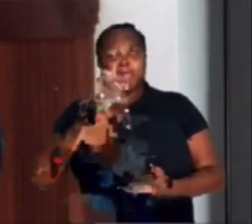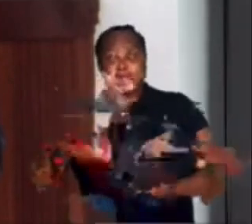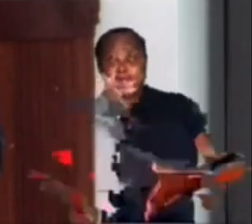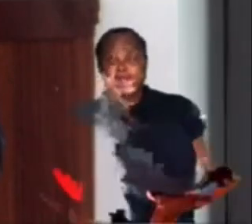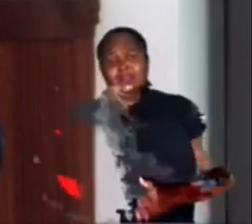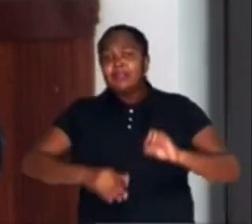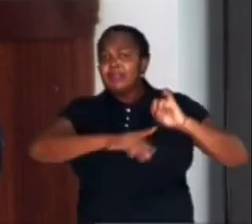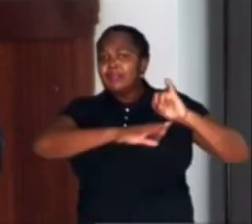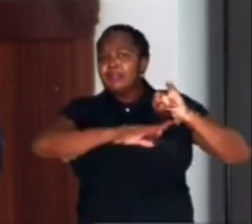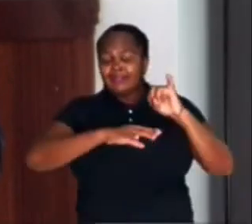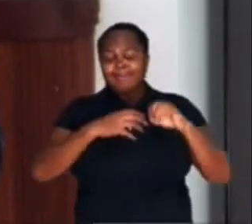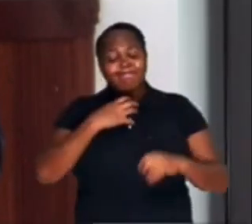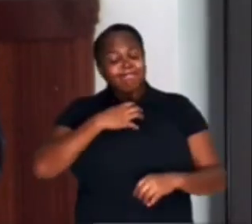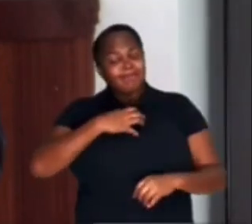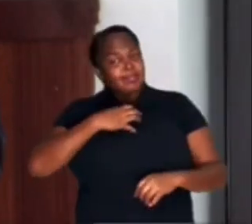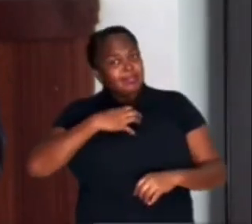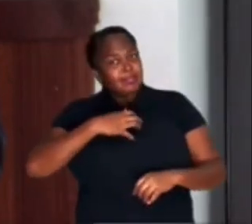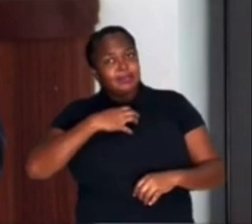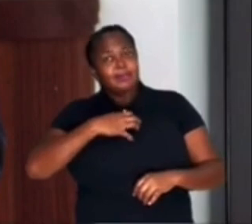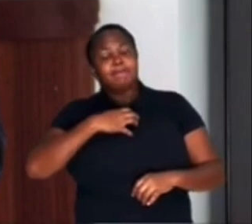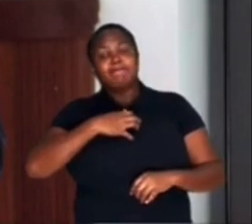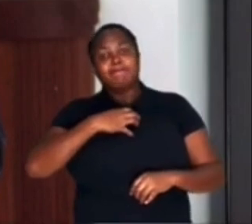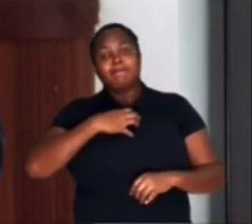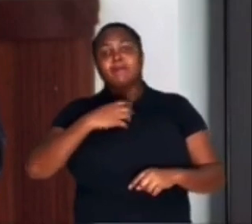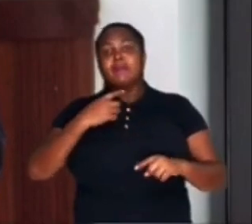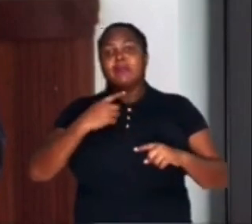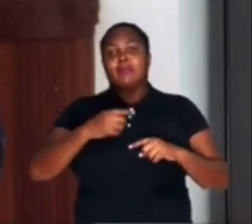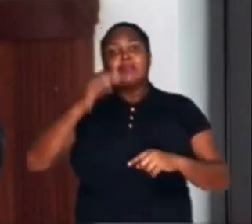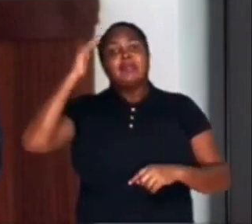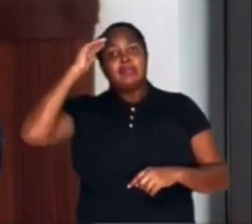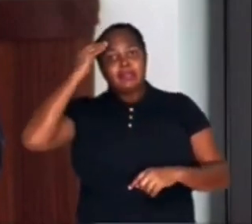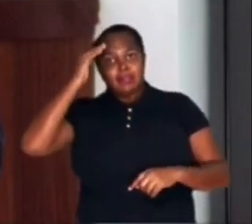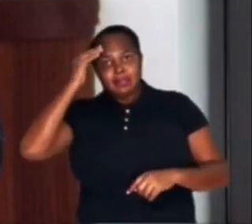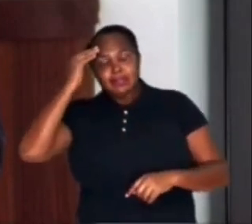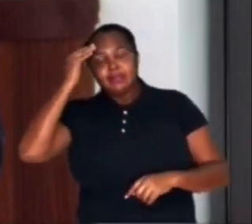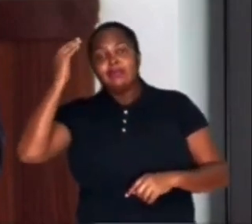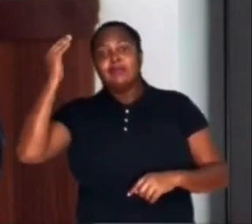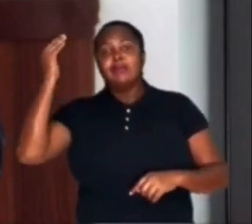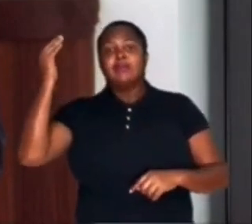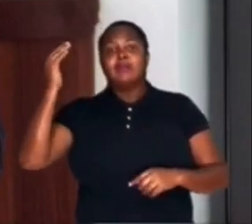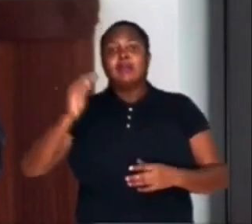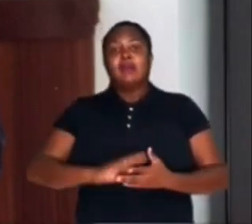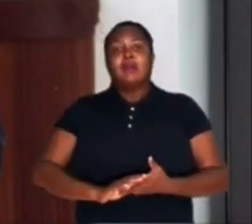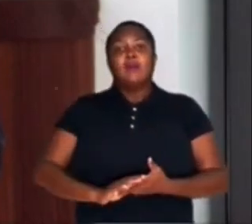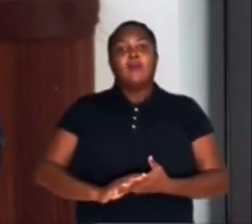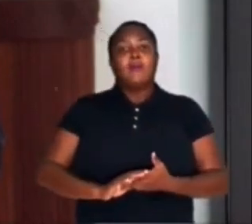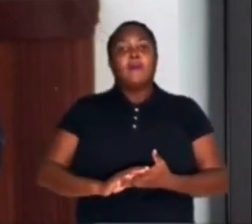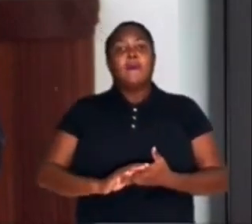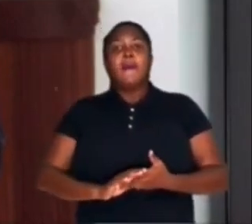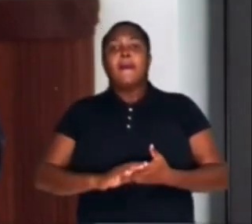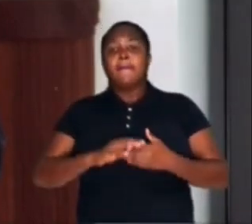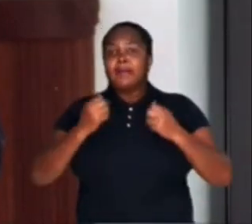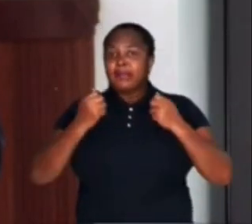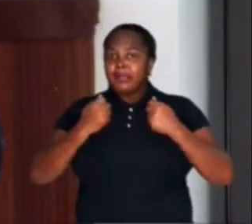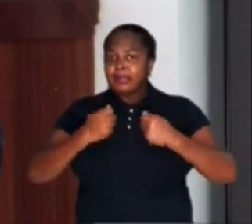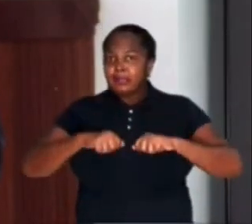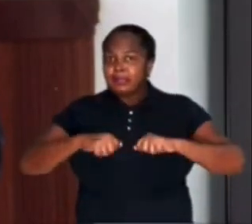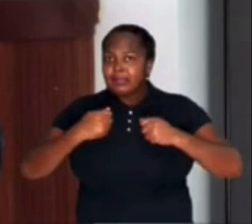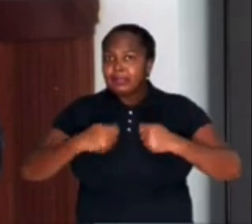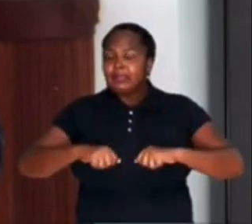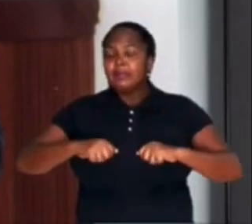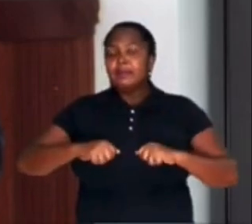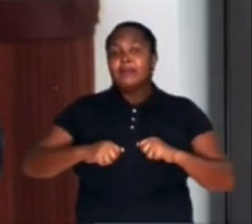sempre me incomodou. Ciente dessa fragilidade, busquei expressar por este